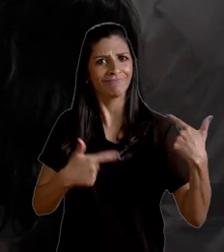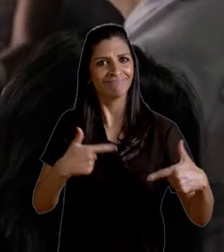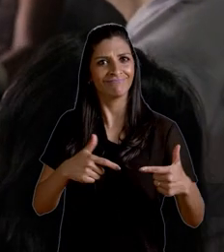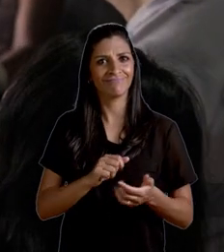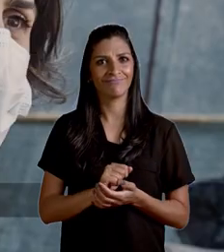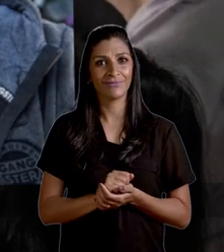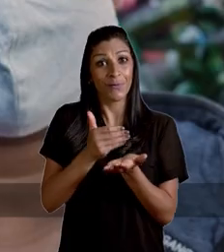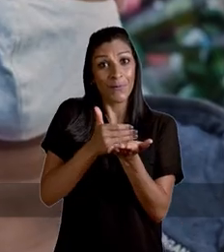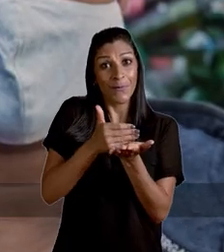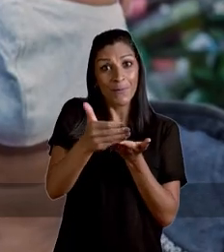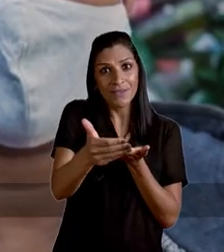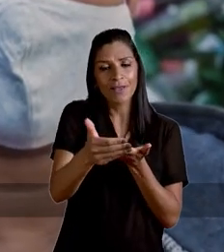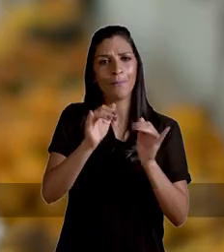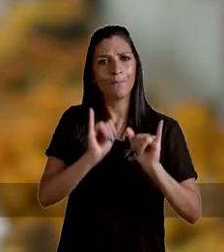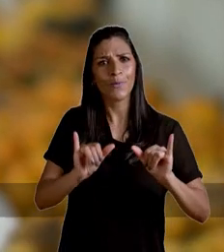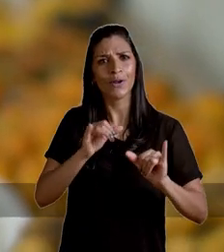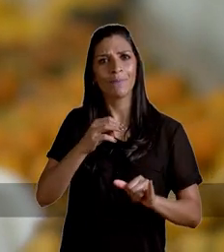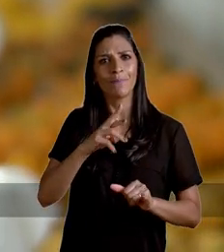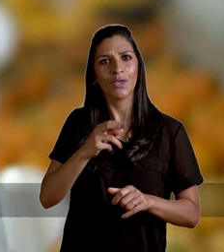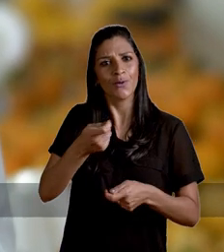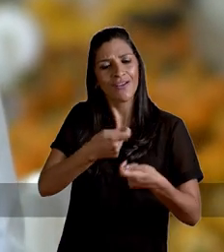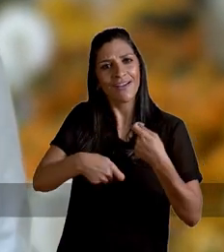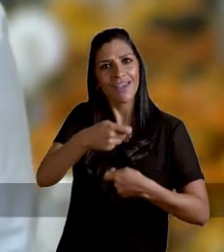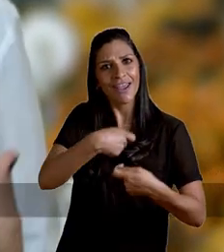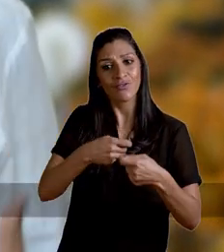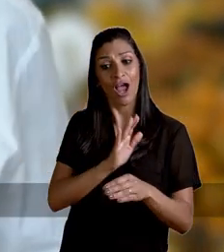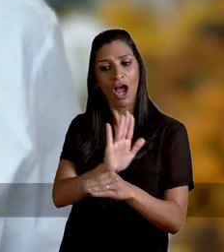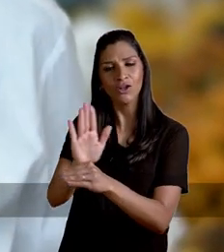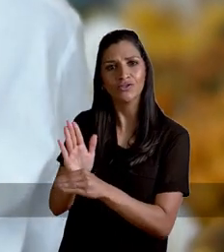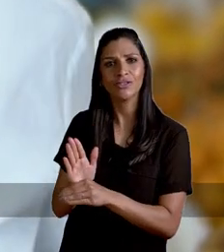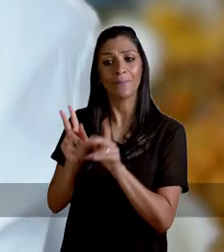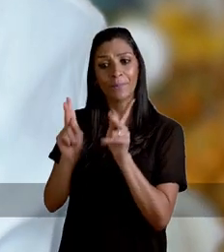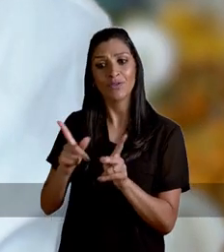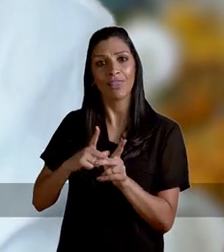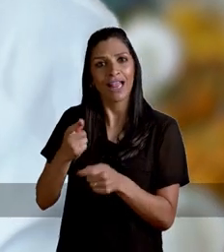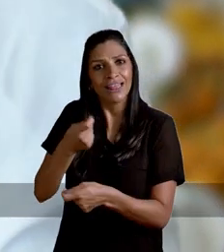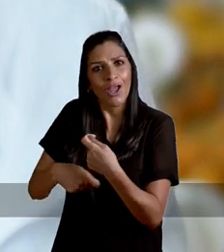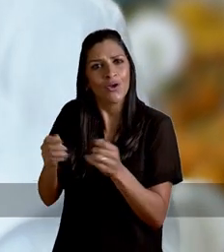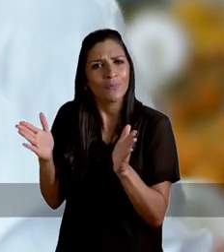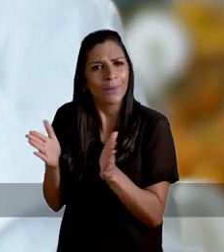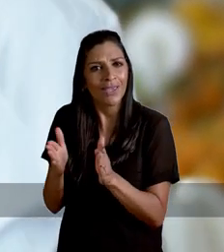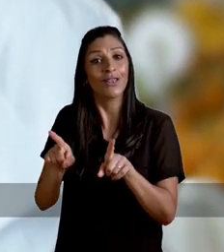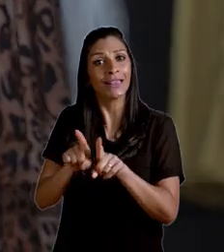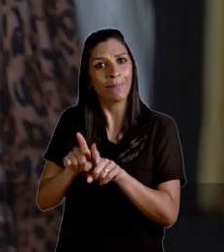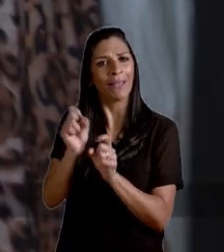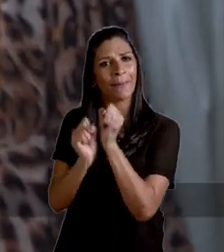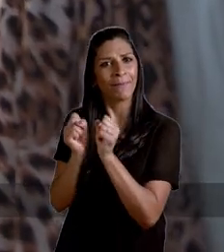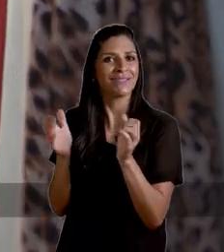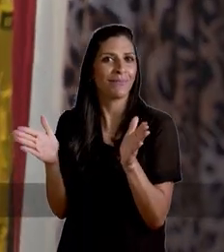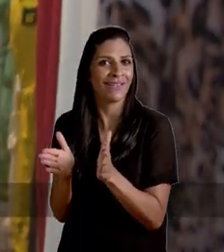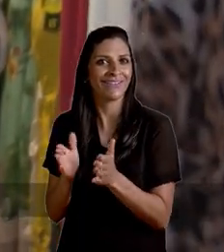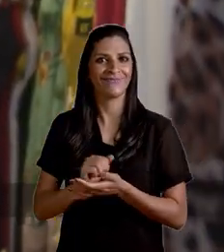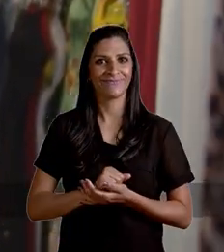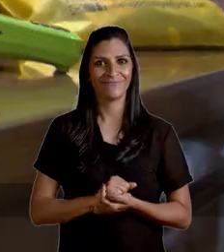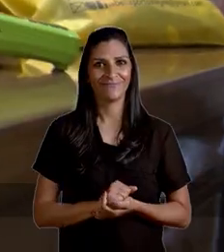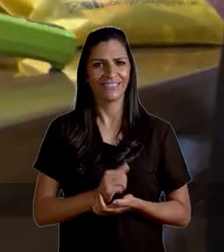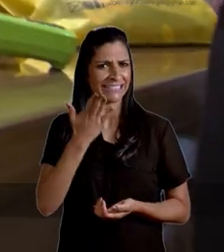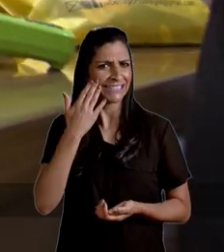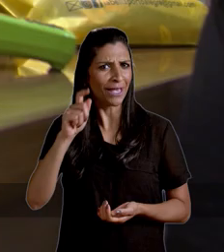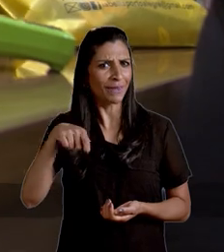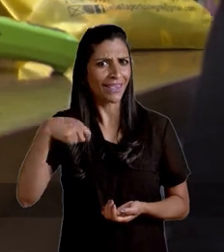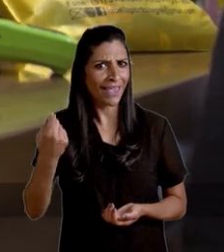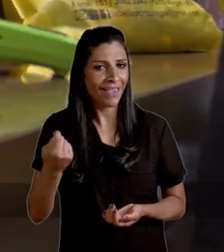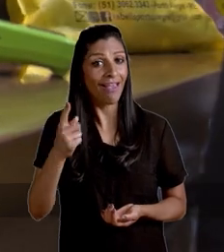e gerar empregos. Vamos começar com um programa de microcrédito para ajudar quem tem seu pequeno negócio e as micro e pequenas